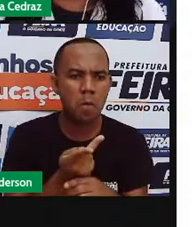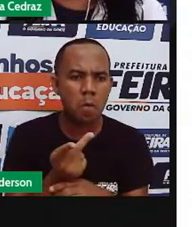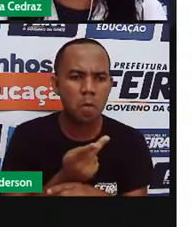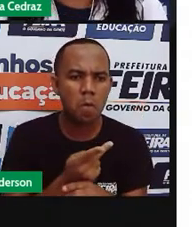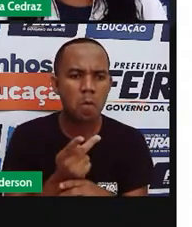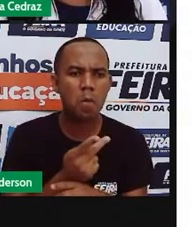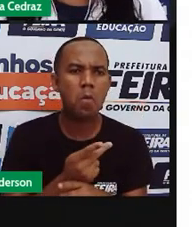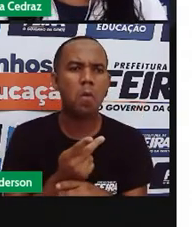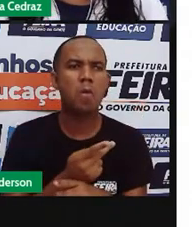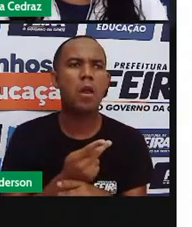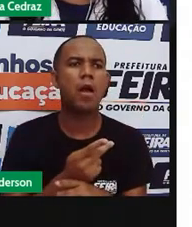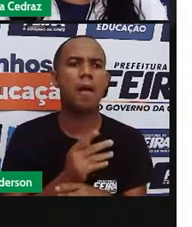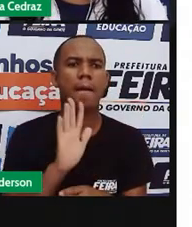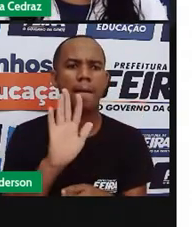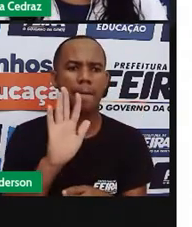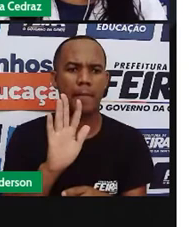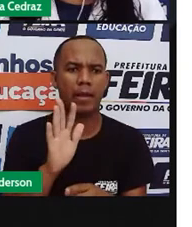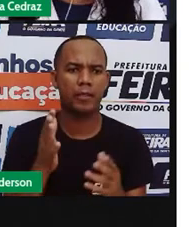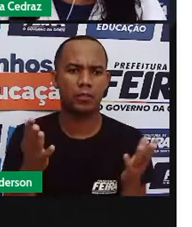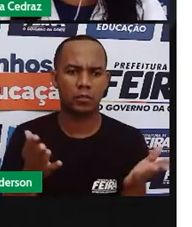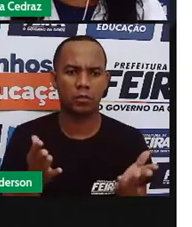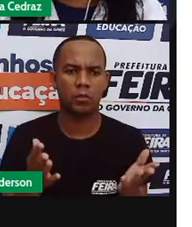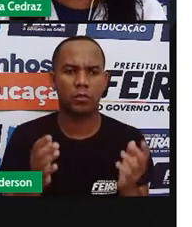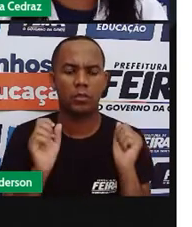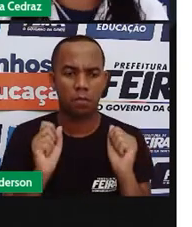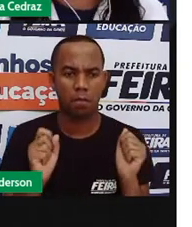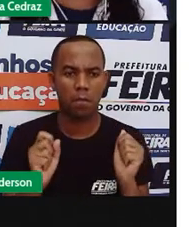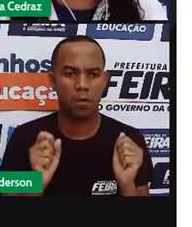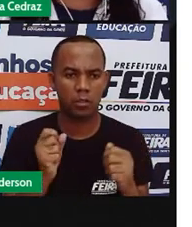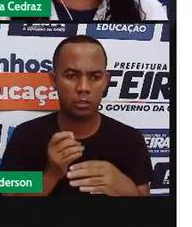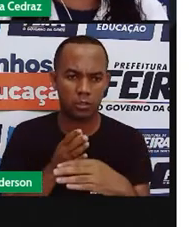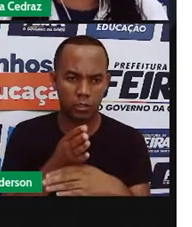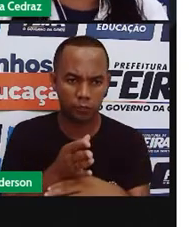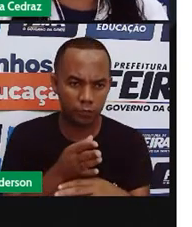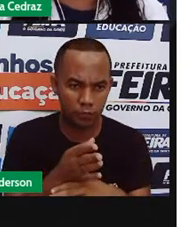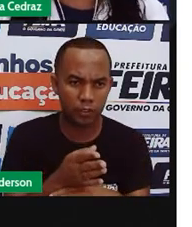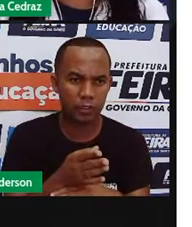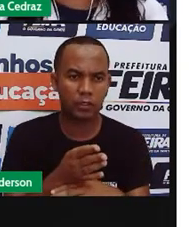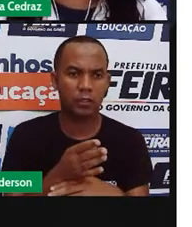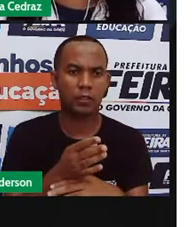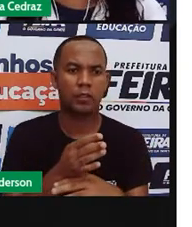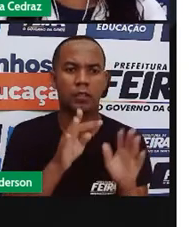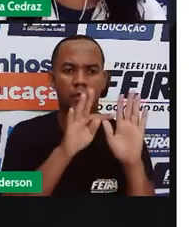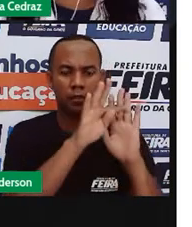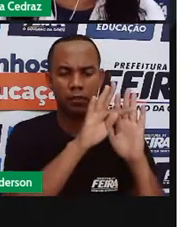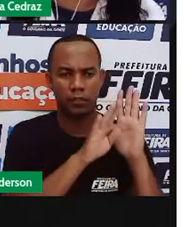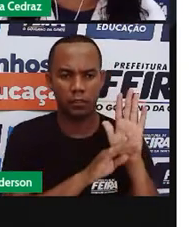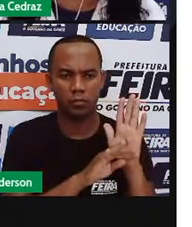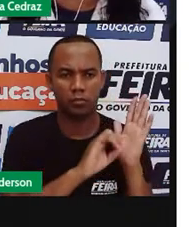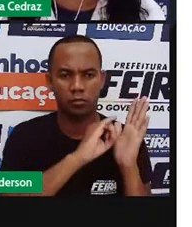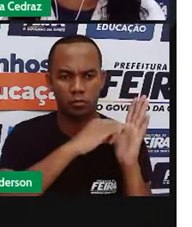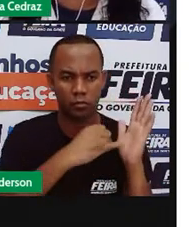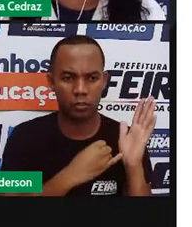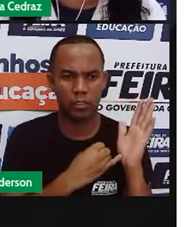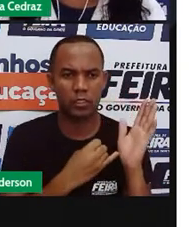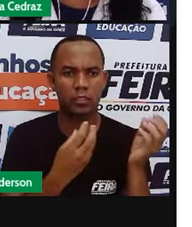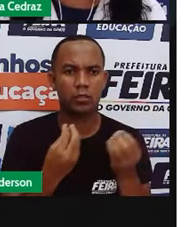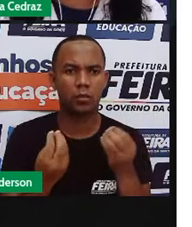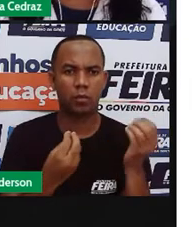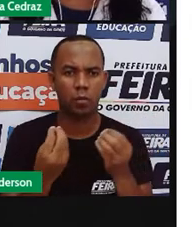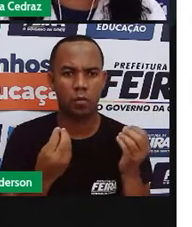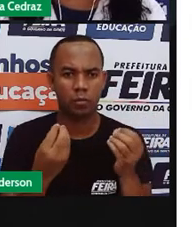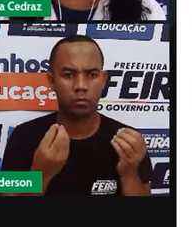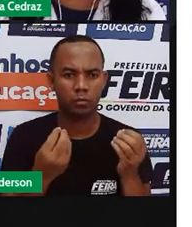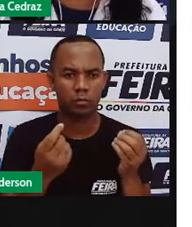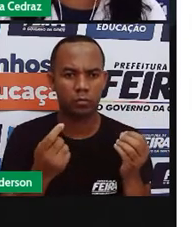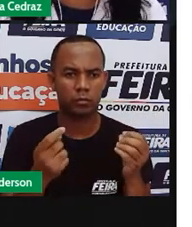Hoje, podemos acessar todos eles, os textos jornalísticos, através dos portais de notícia e